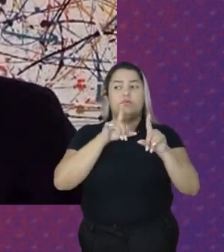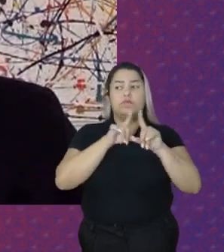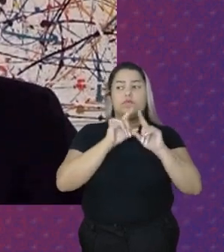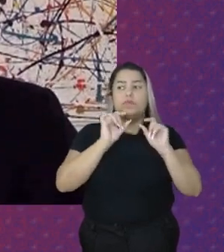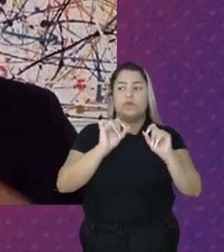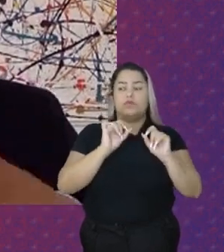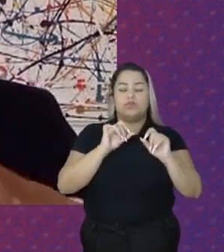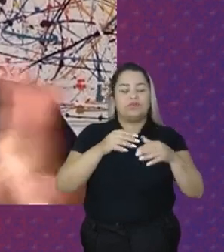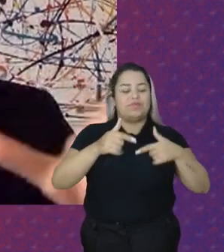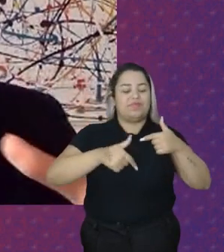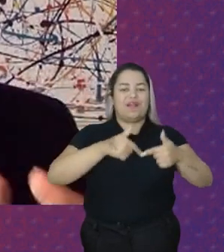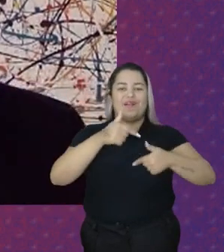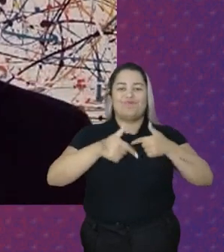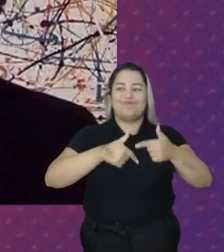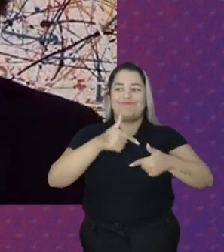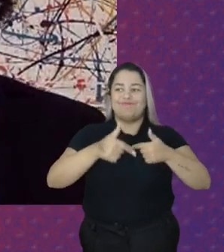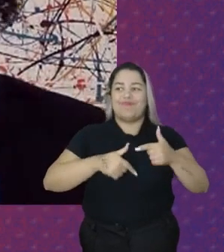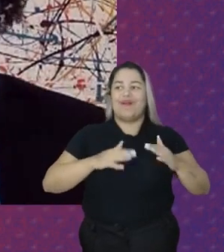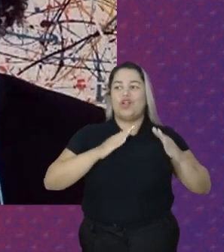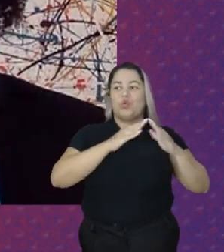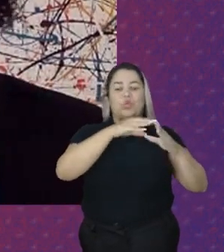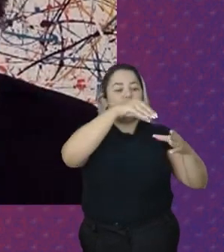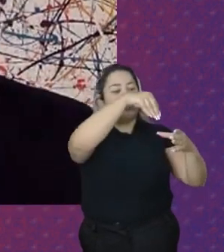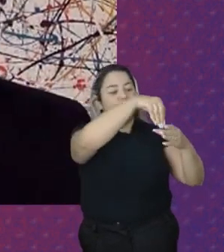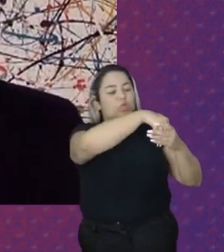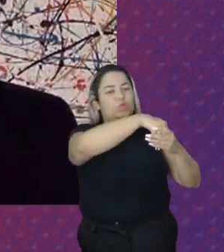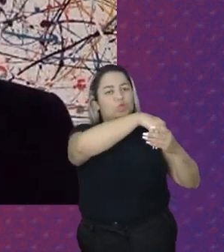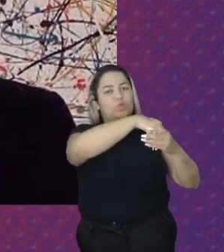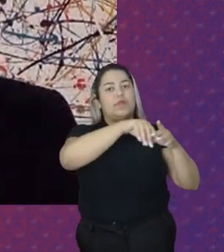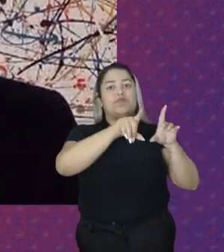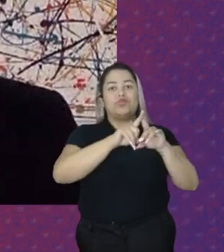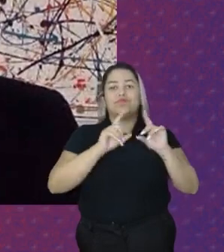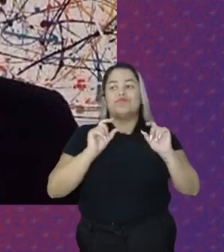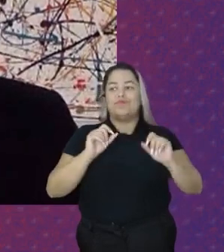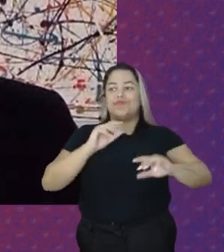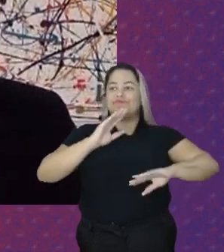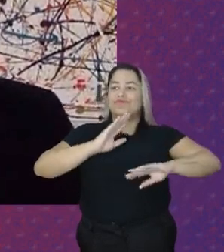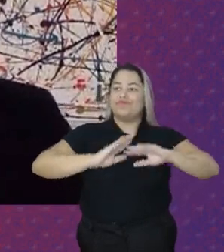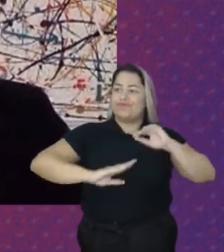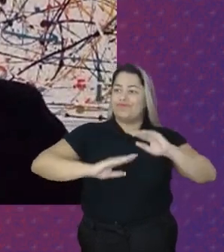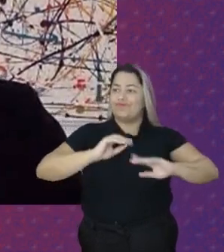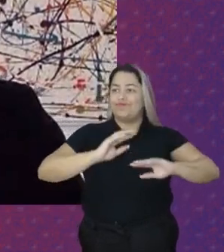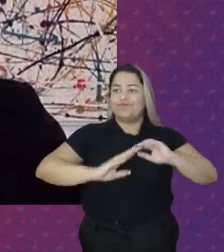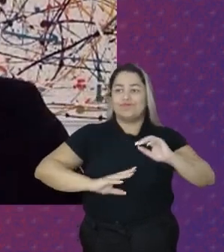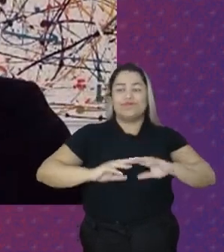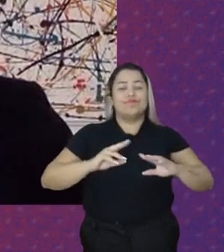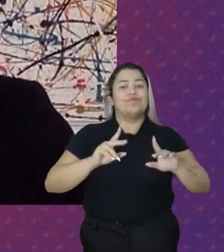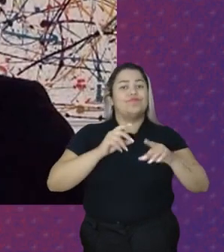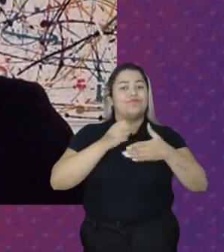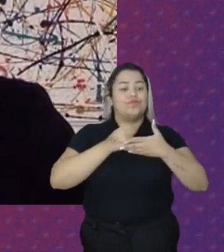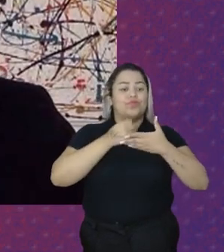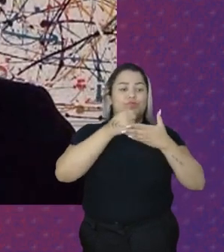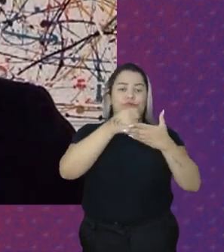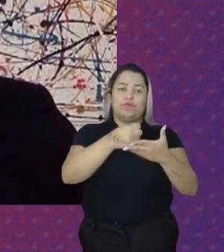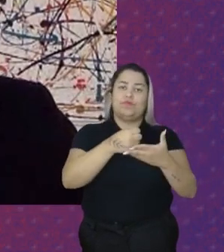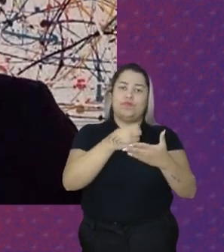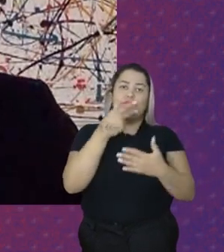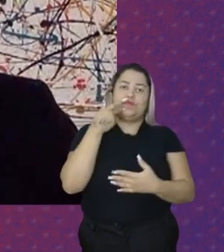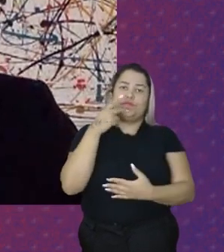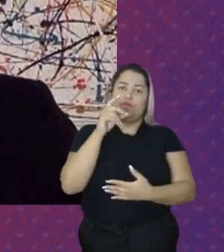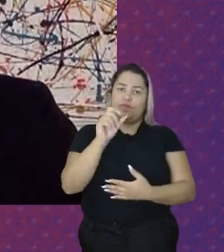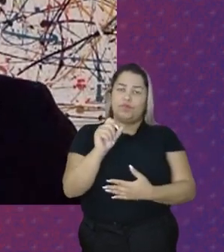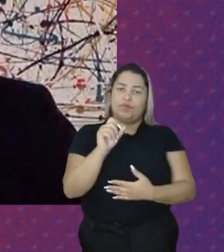De emprego Doméstico A essa Legislação civil Na prática Acabou Contribuindo Para